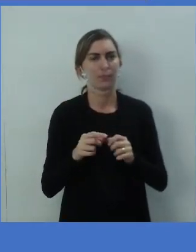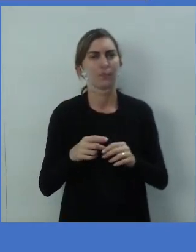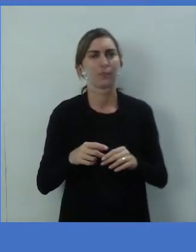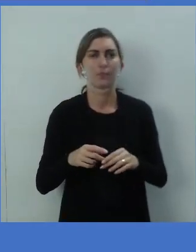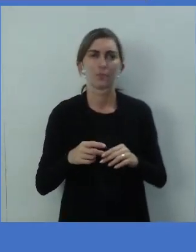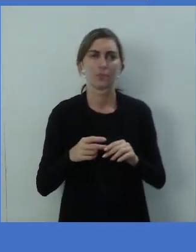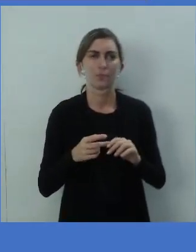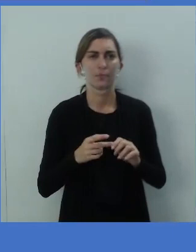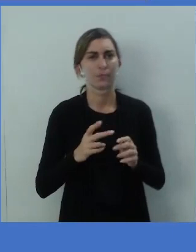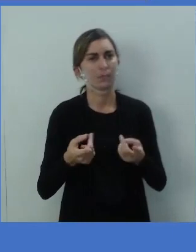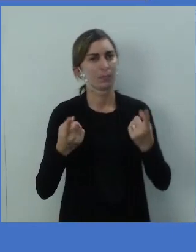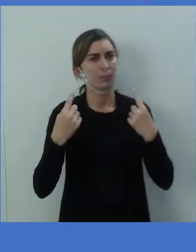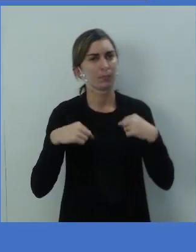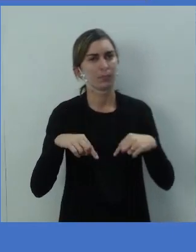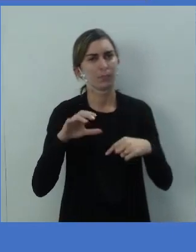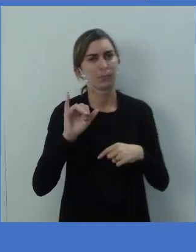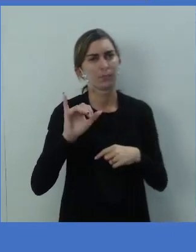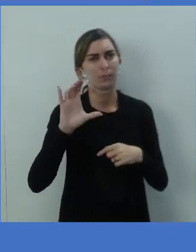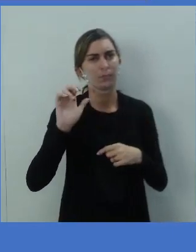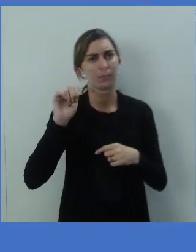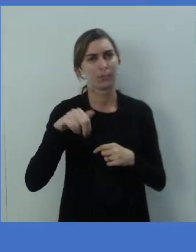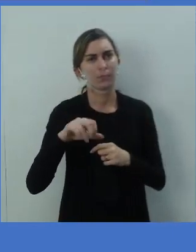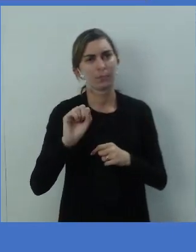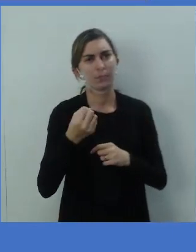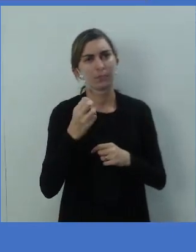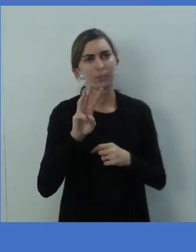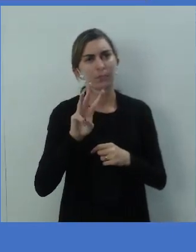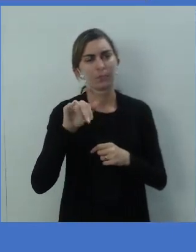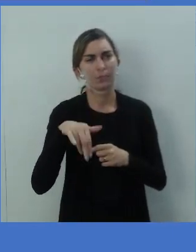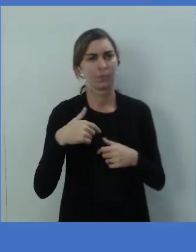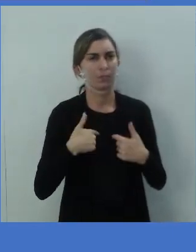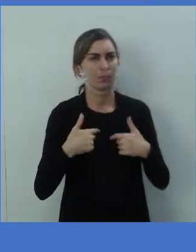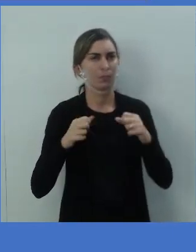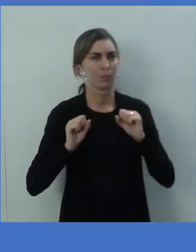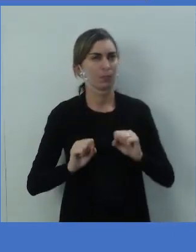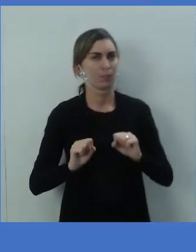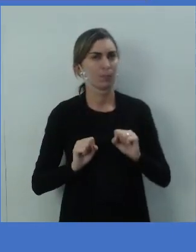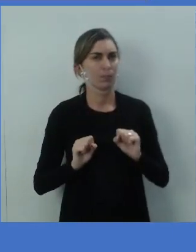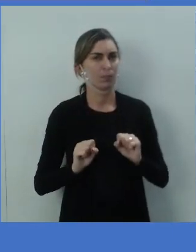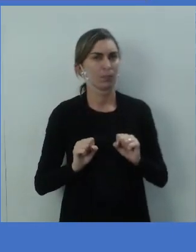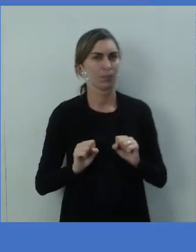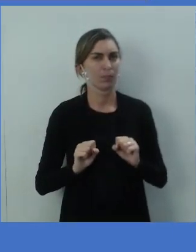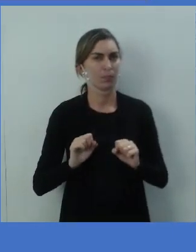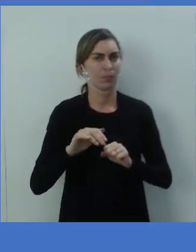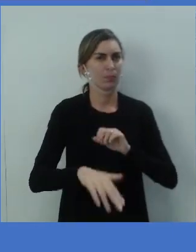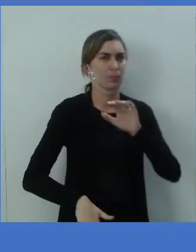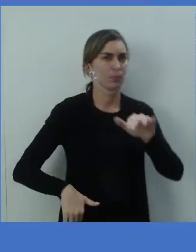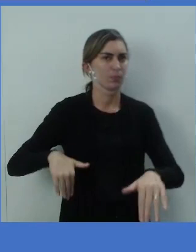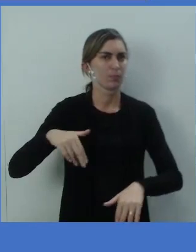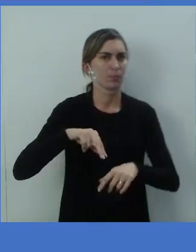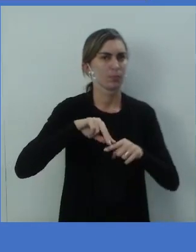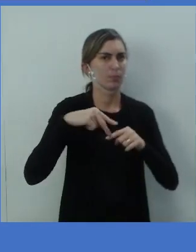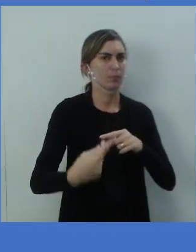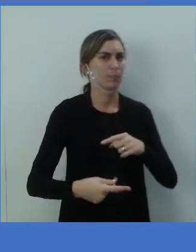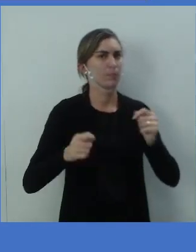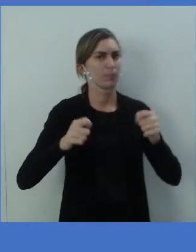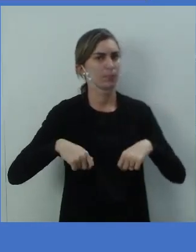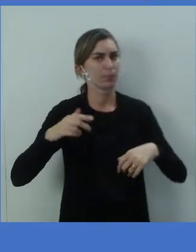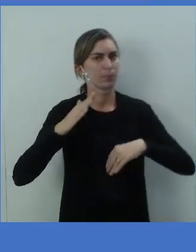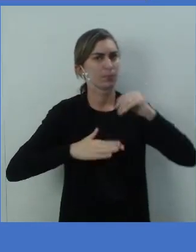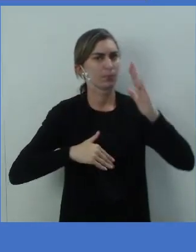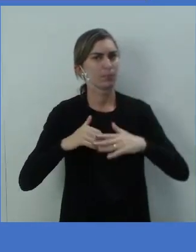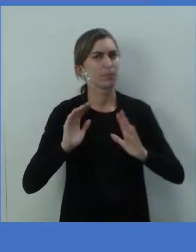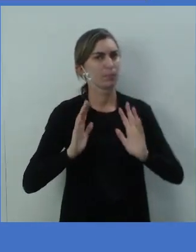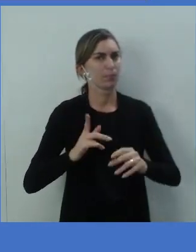Ou, segundo, I can't swim. Eu posso nadar. Eu sou capaz. Ou eu já